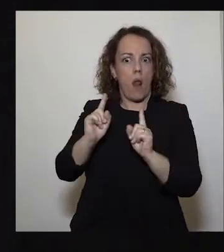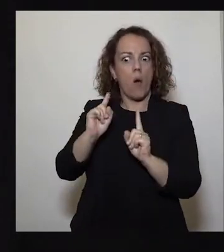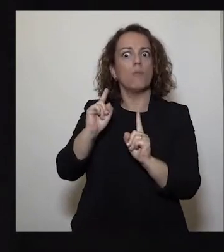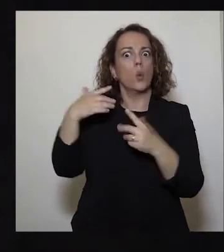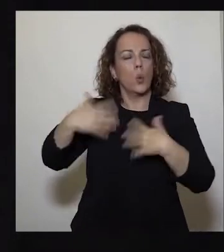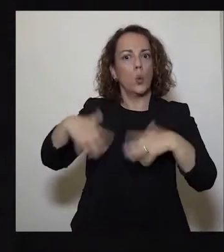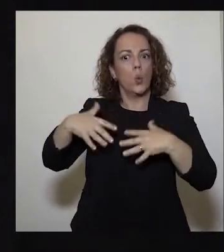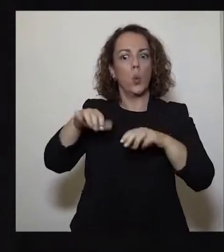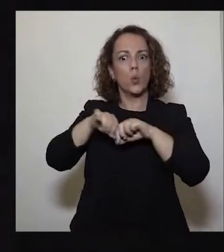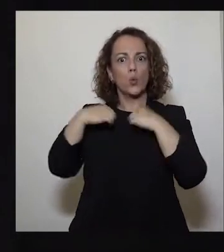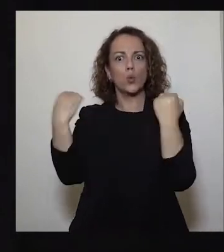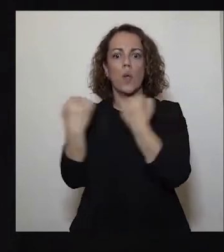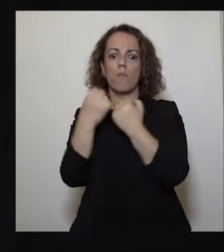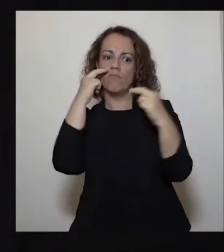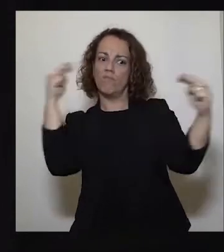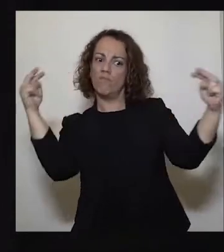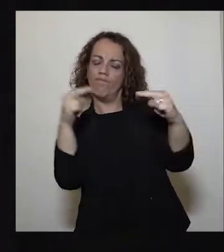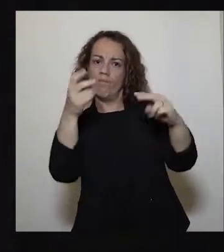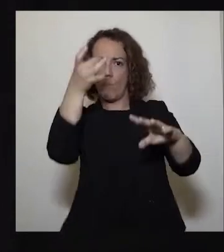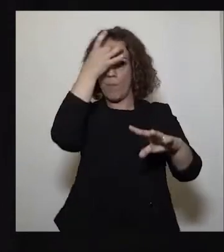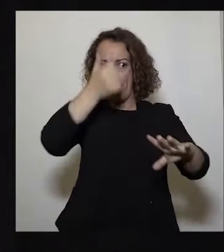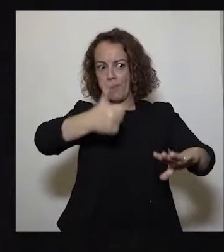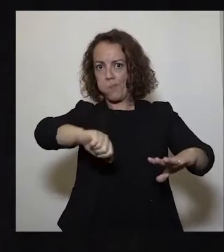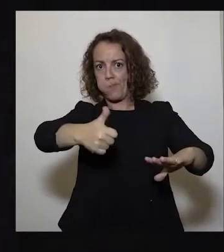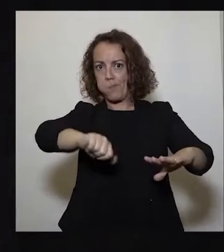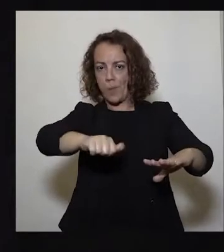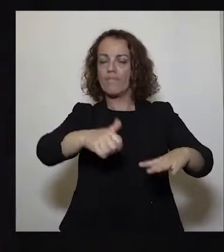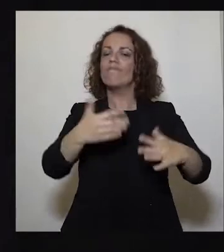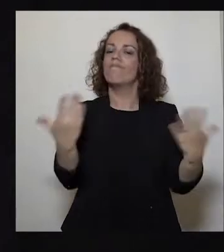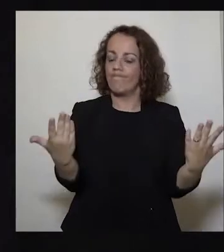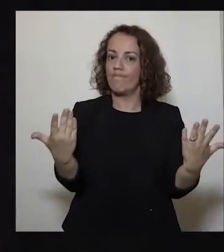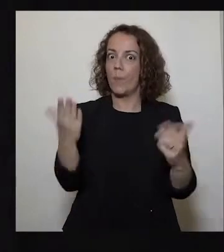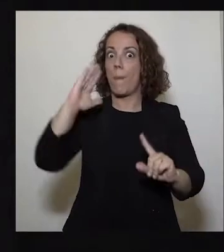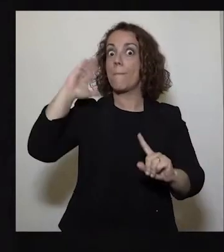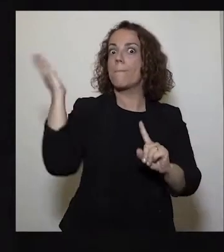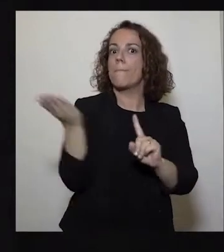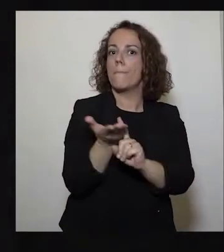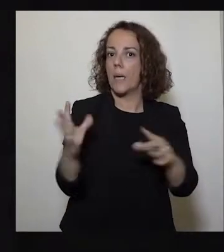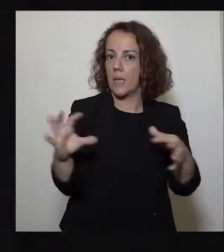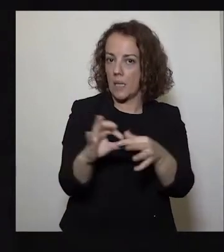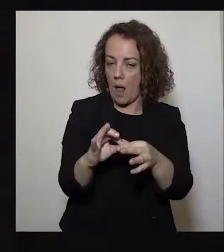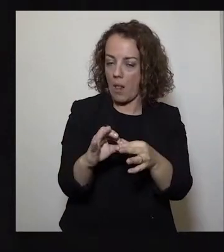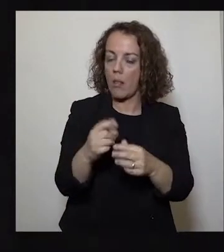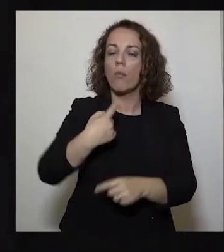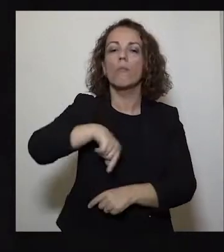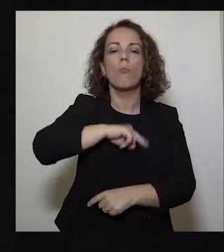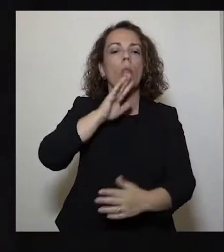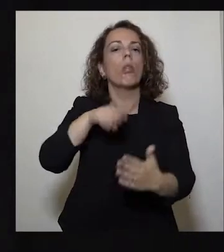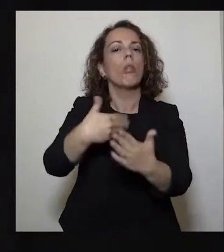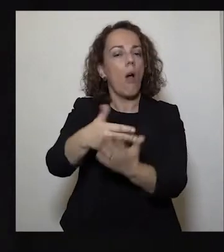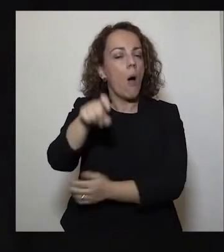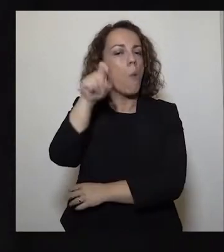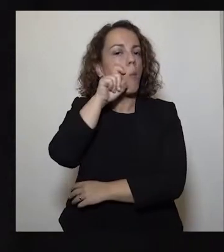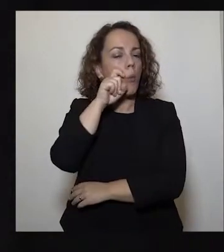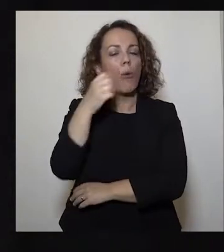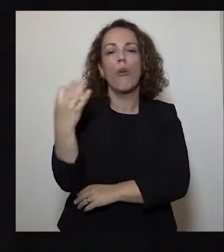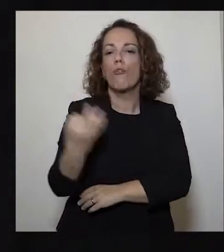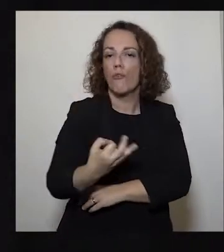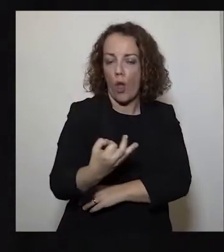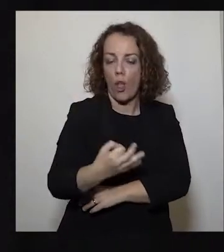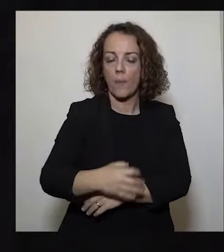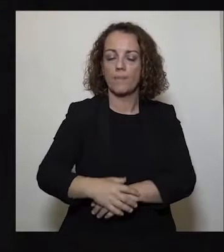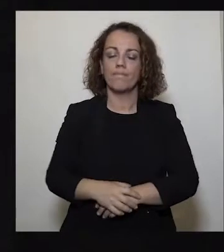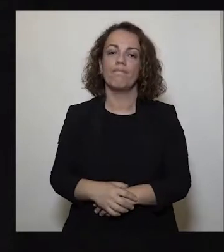juízo de censura social e, por isso, penal. E garantímo-lo, tínhamos